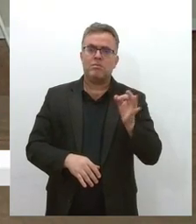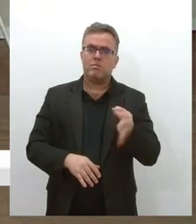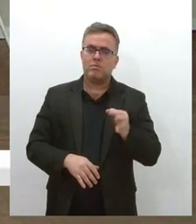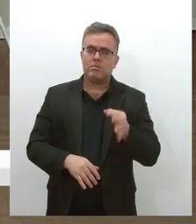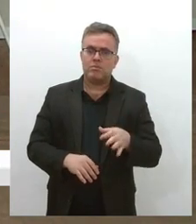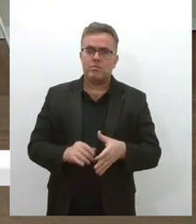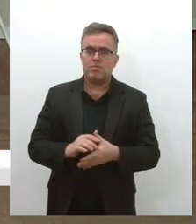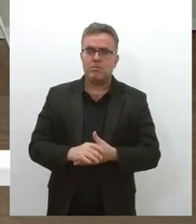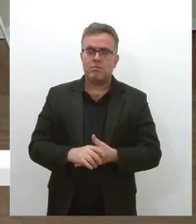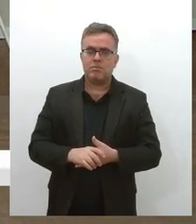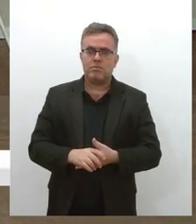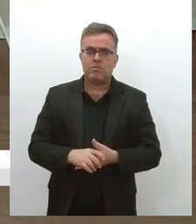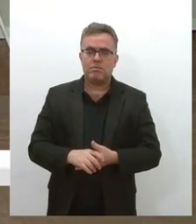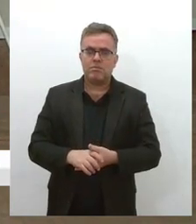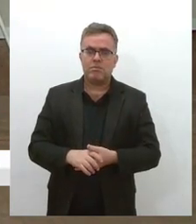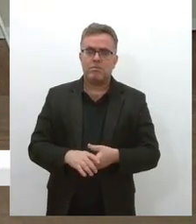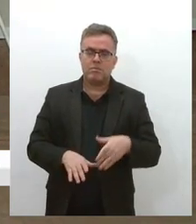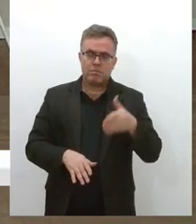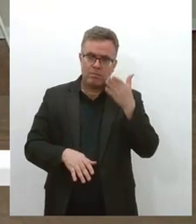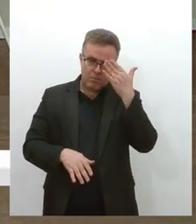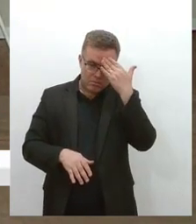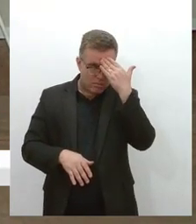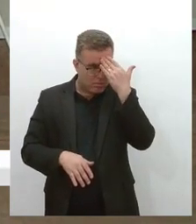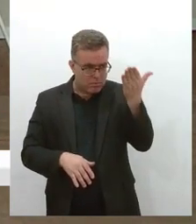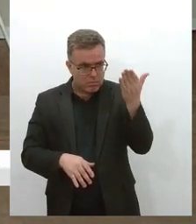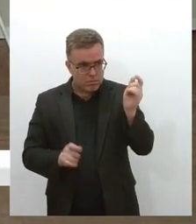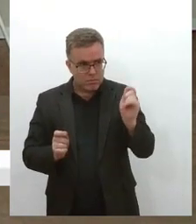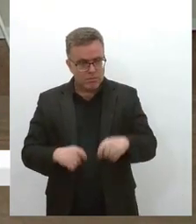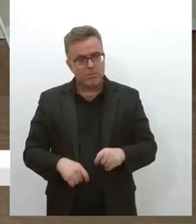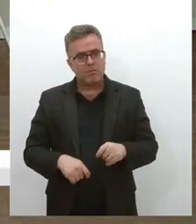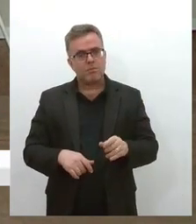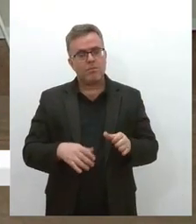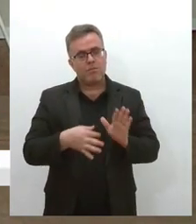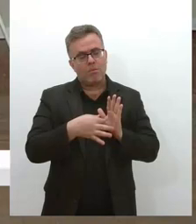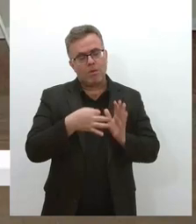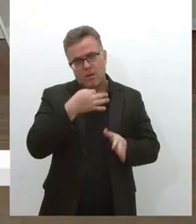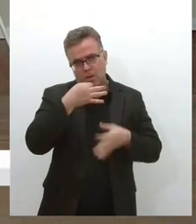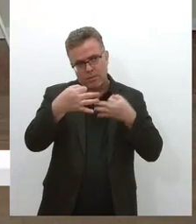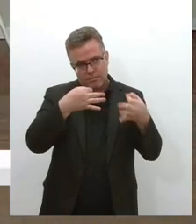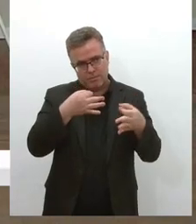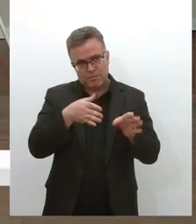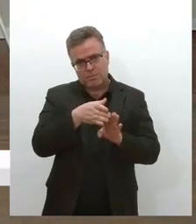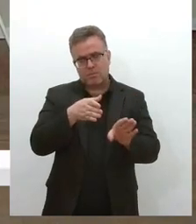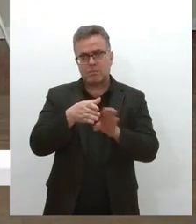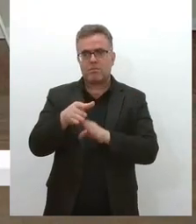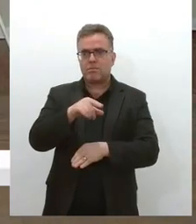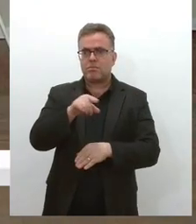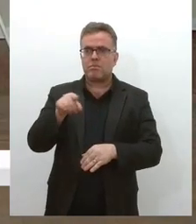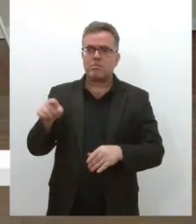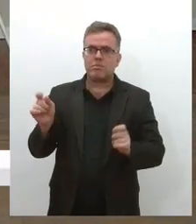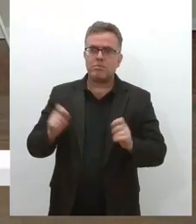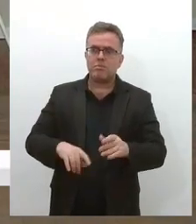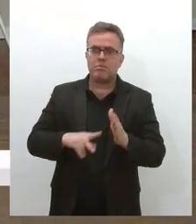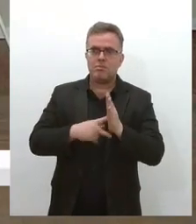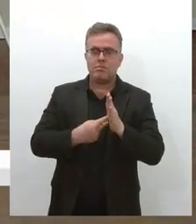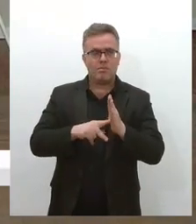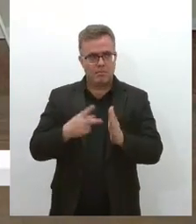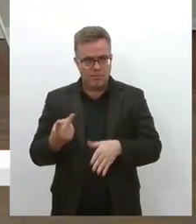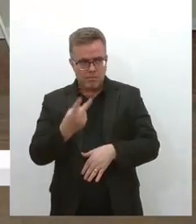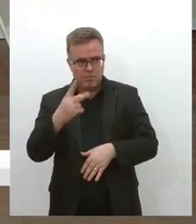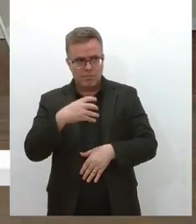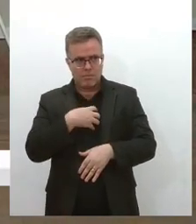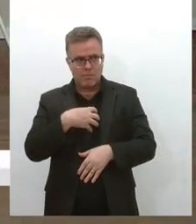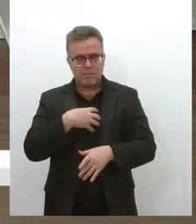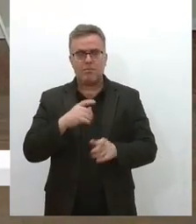Então, eu queria agradecer e recomendar as pessoas que valorizem seus respectivos sindicatos e ajudem a criar